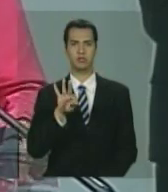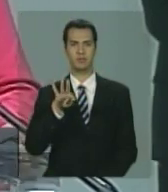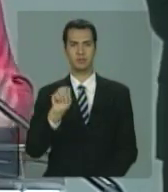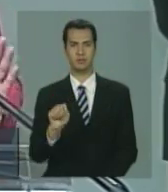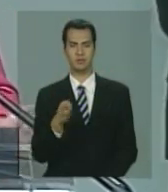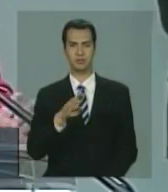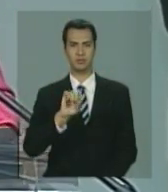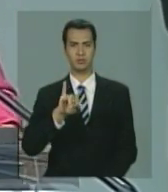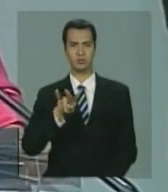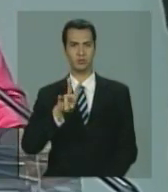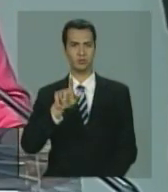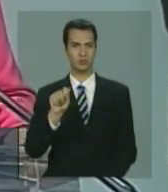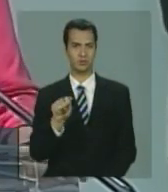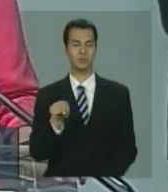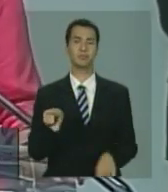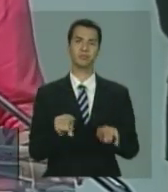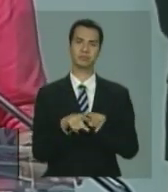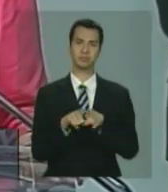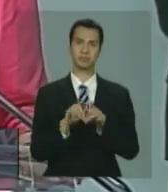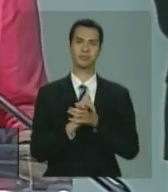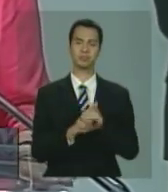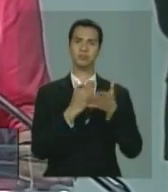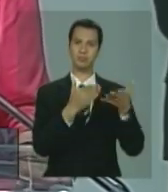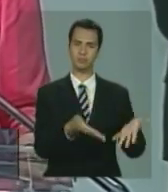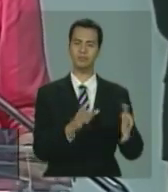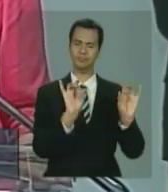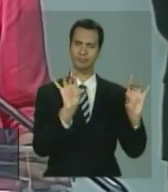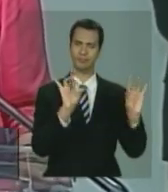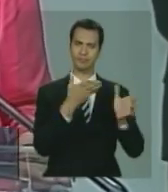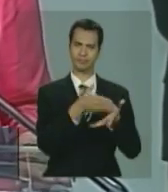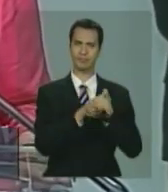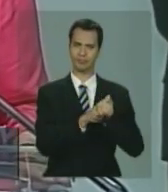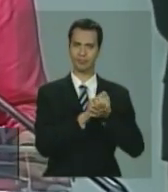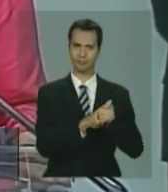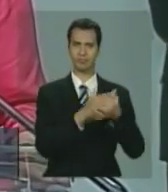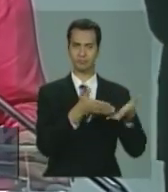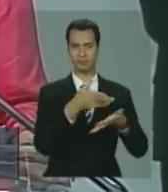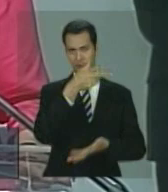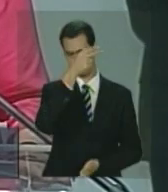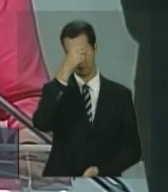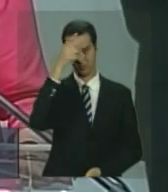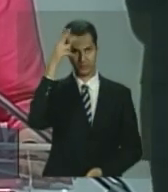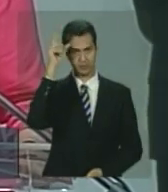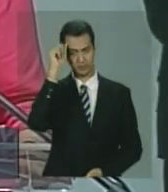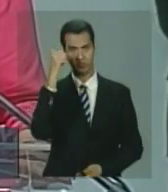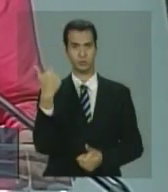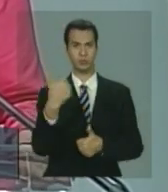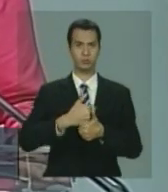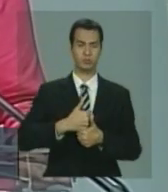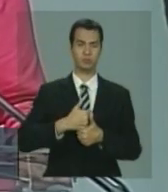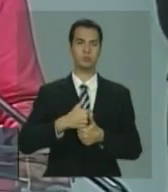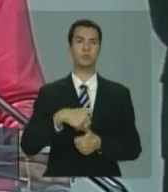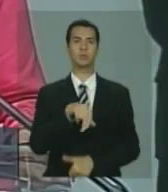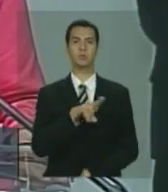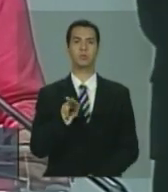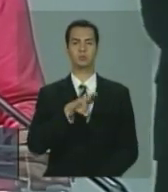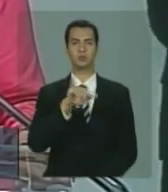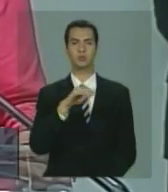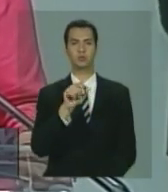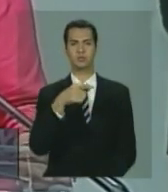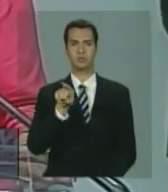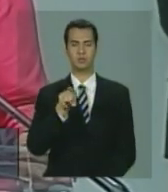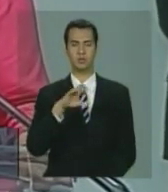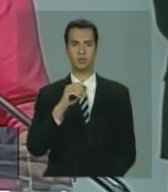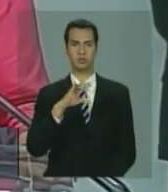Silva. Queria dirigir um cumprimento especial ao prefeito em exercício, o José